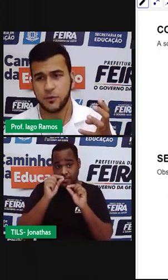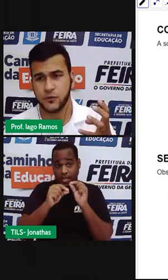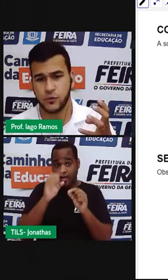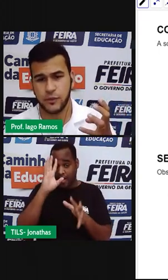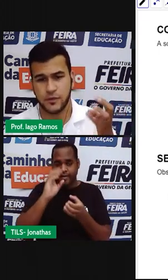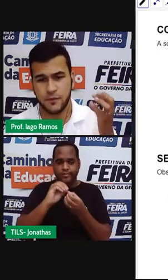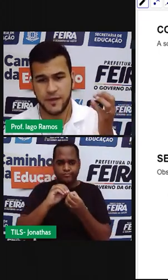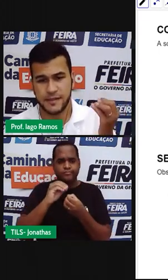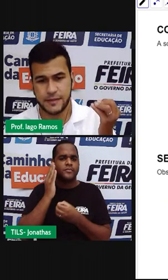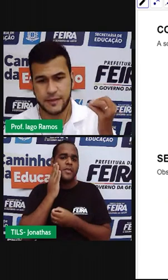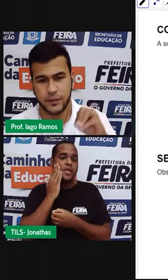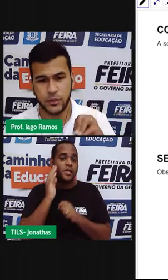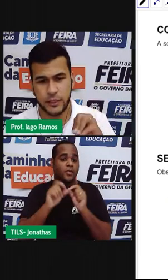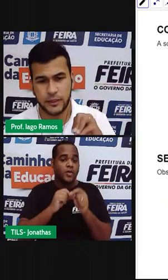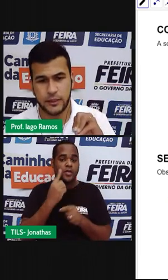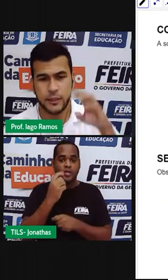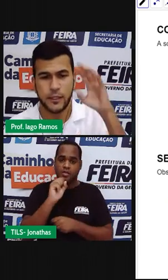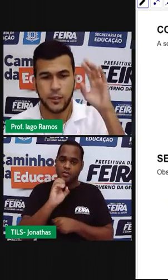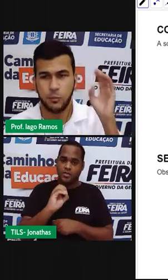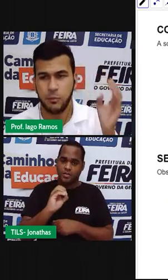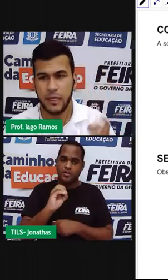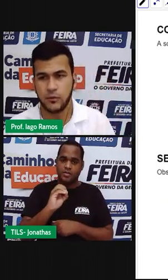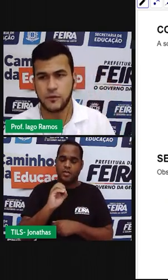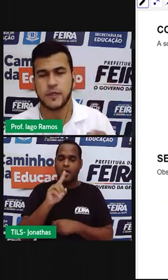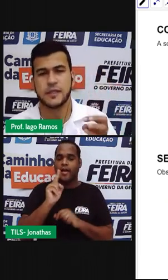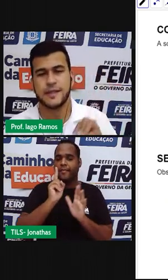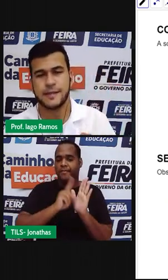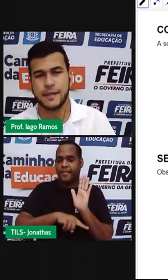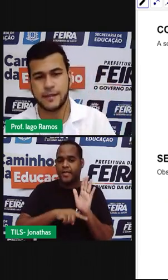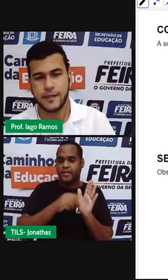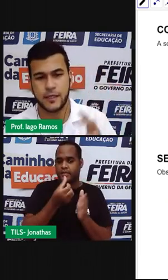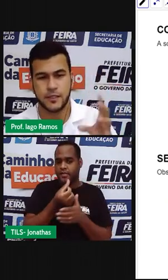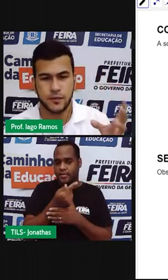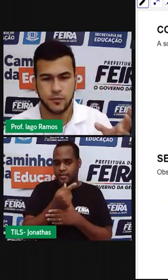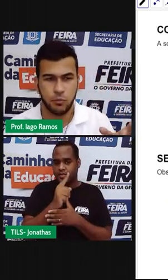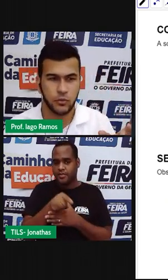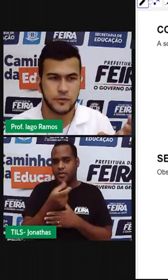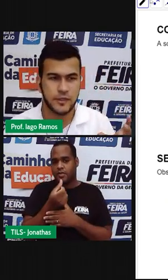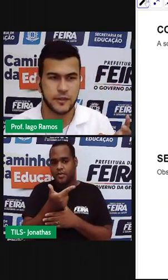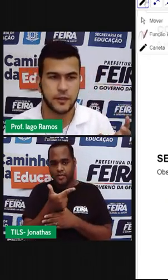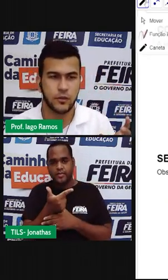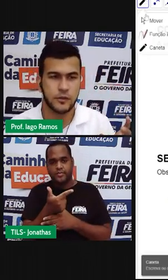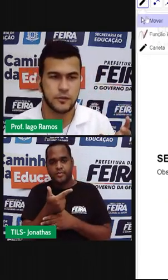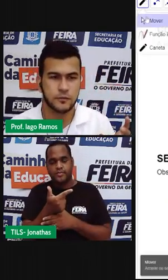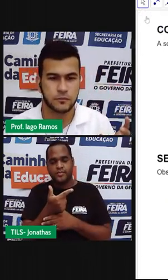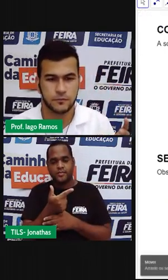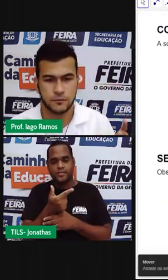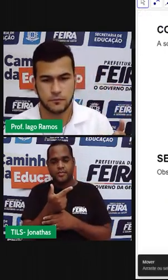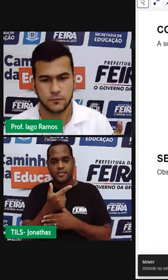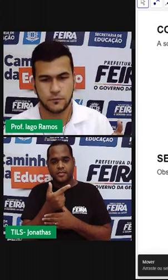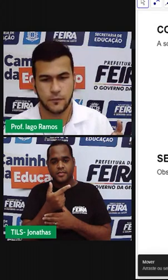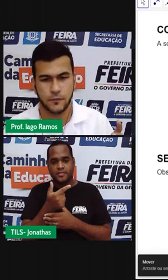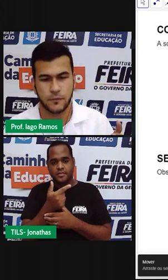entendi, professor. é só fazer 180 menos 67,62.